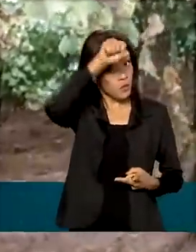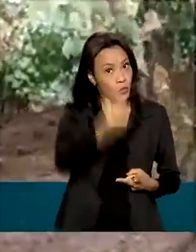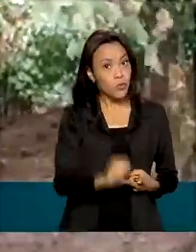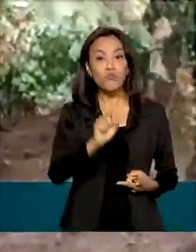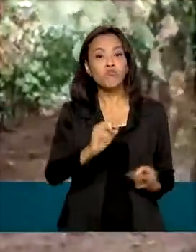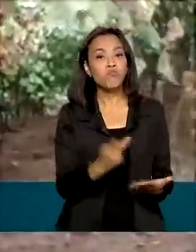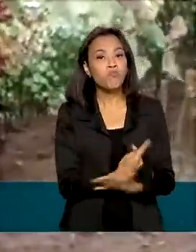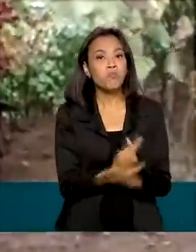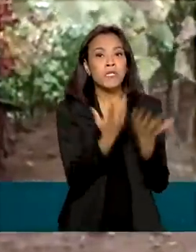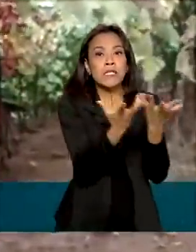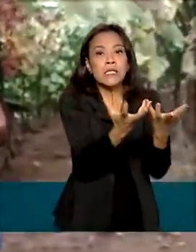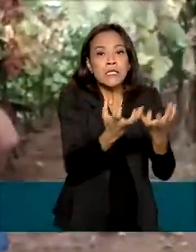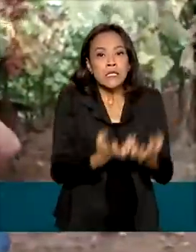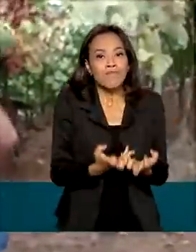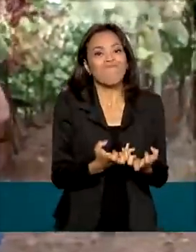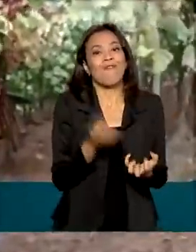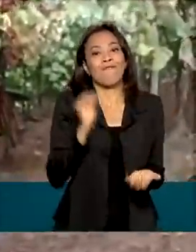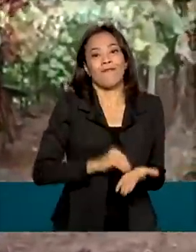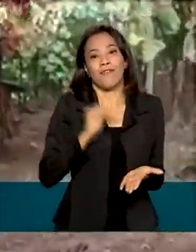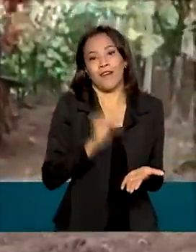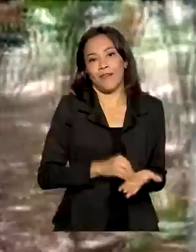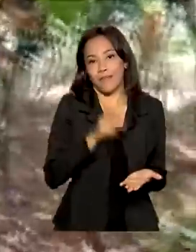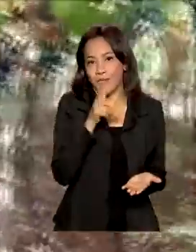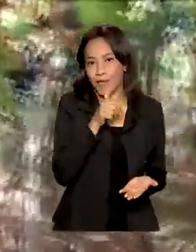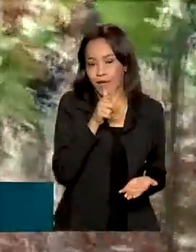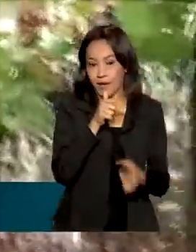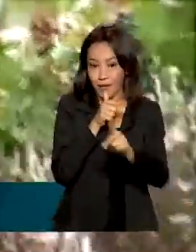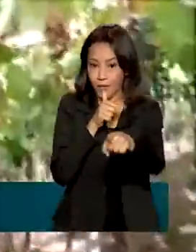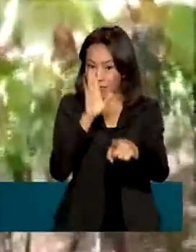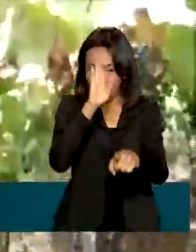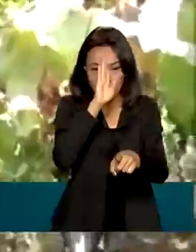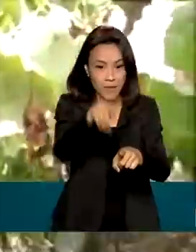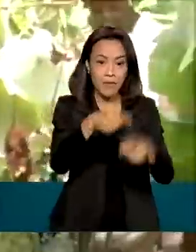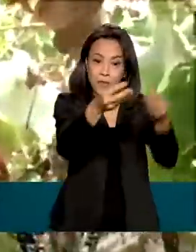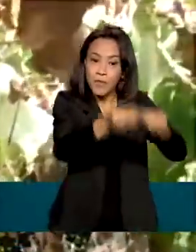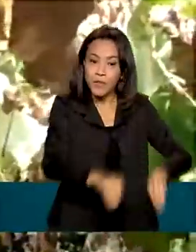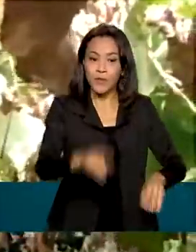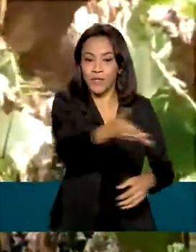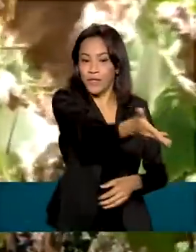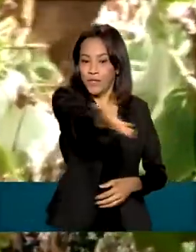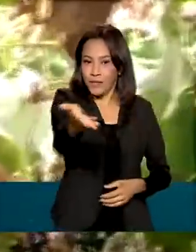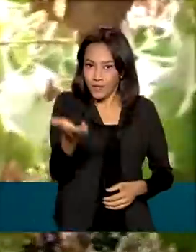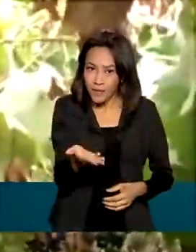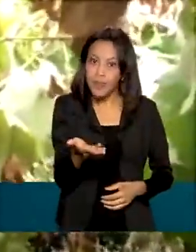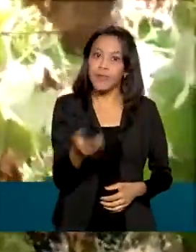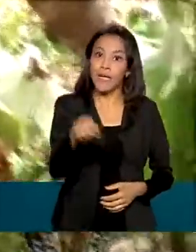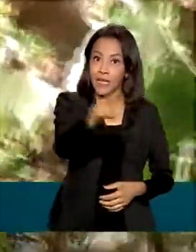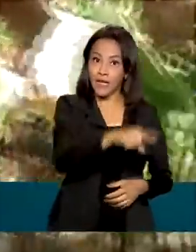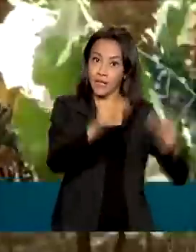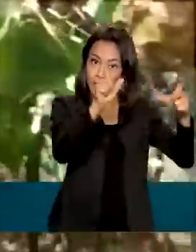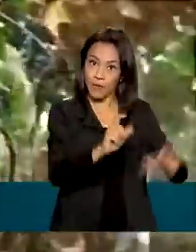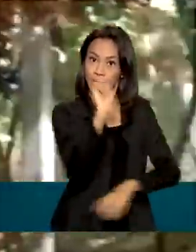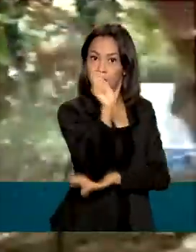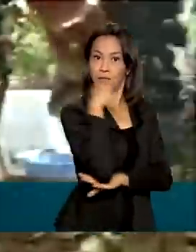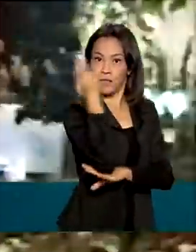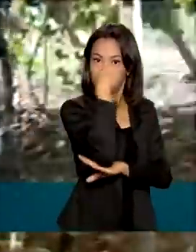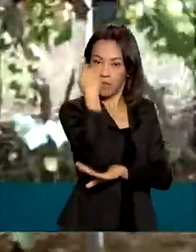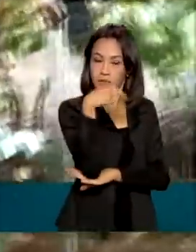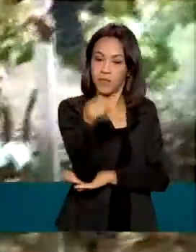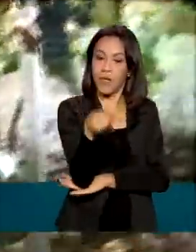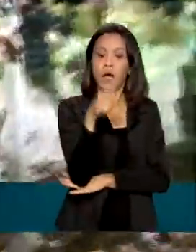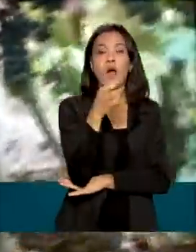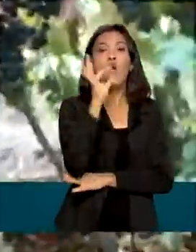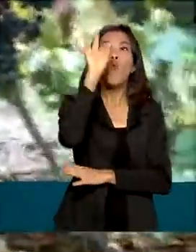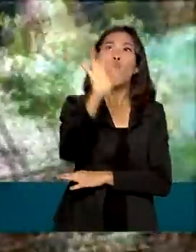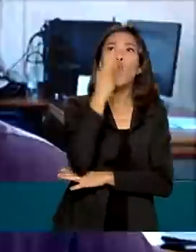seca. A falta de água prejudica principalmente a produção agrícola. No município gaúcho de Bento Gonçalves, as uvas